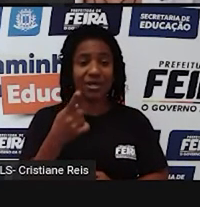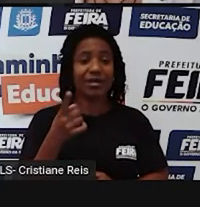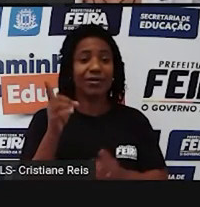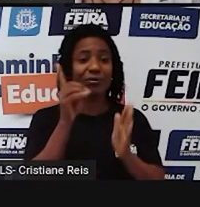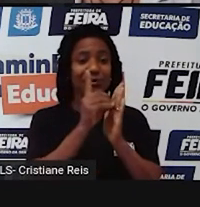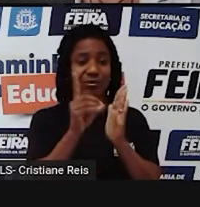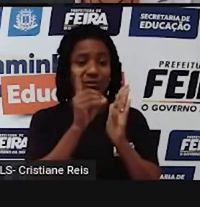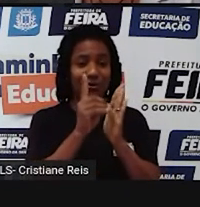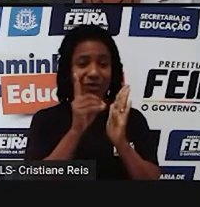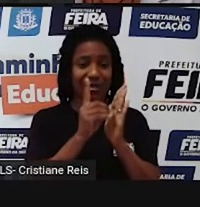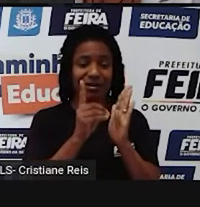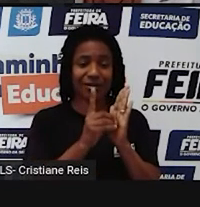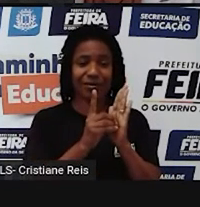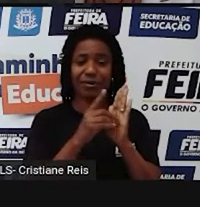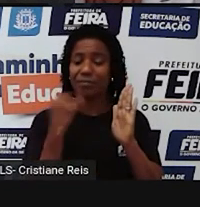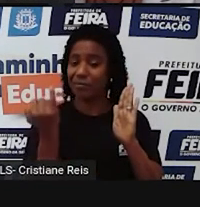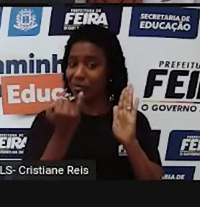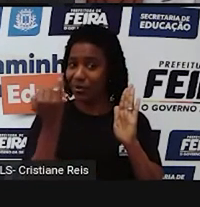do dicionário